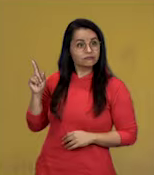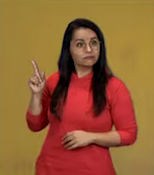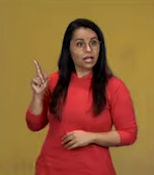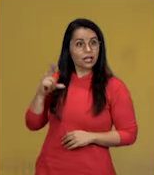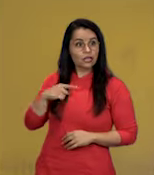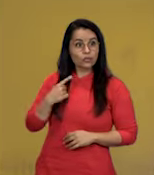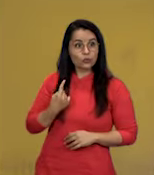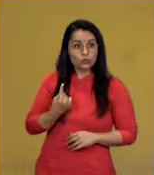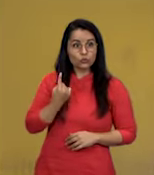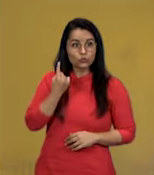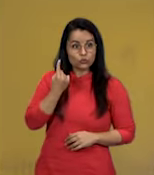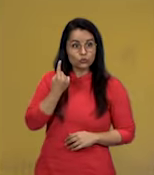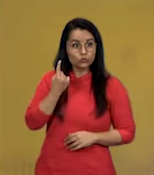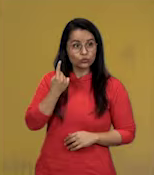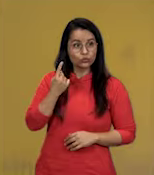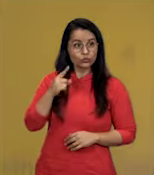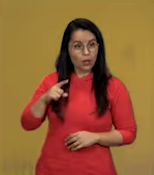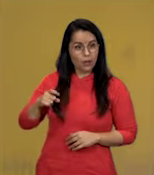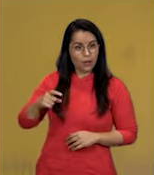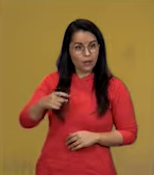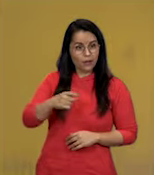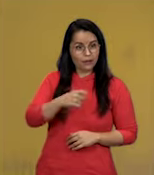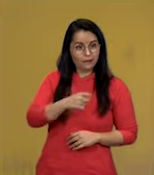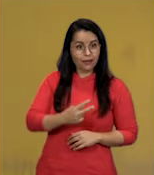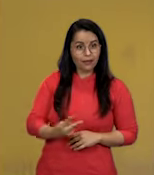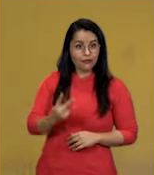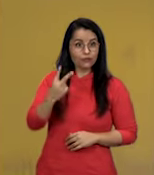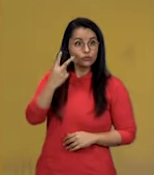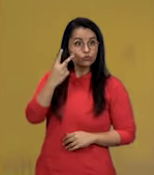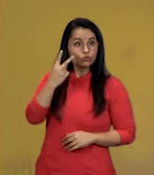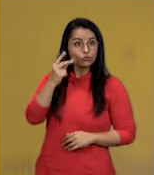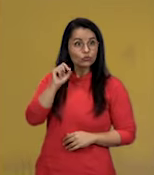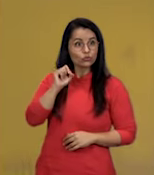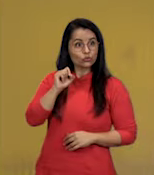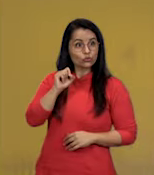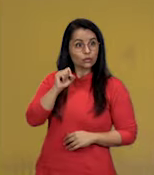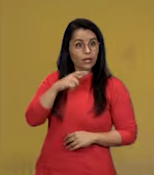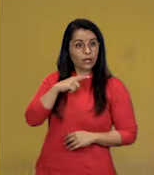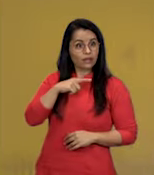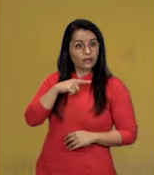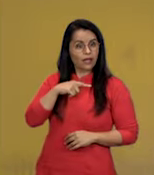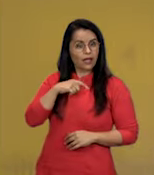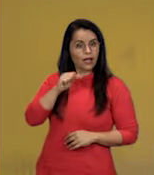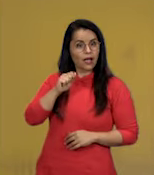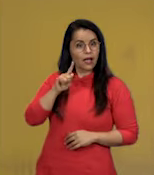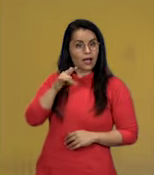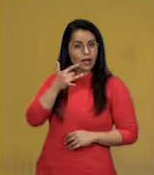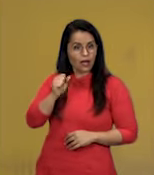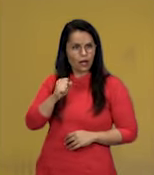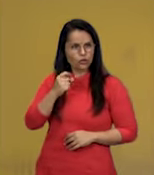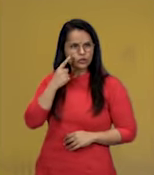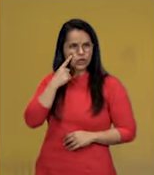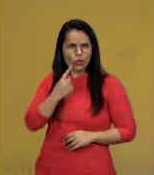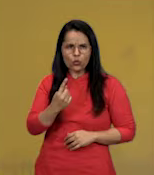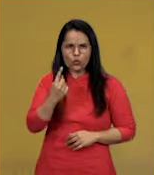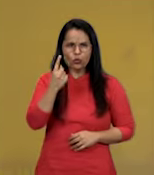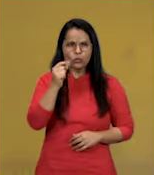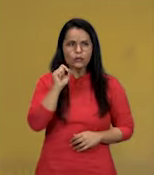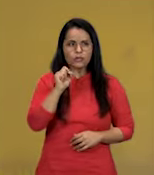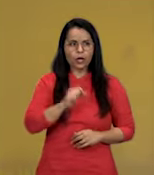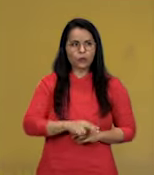1. No número 2, a gente pode observar as algas. Então, no número 1,